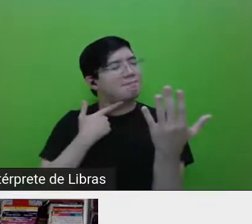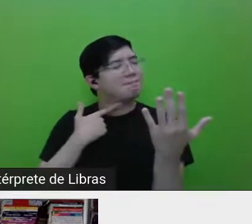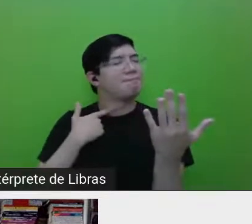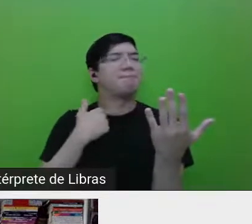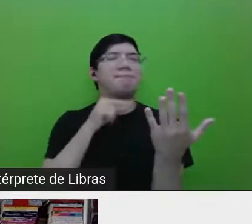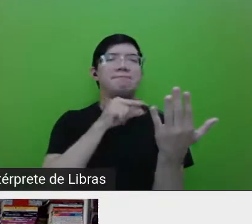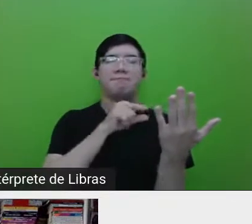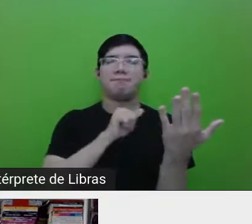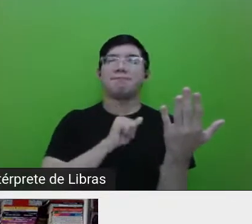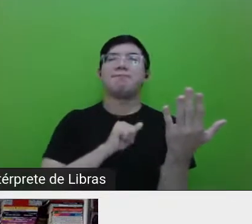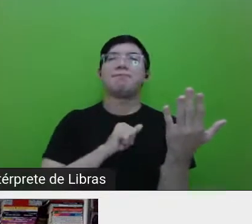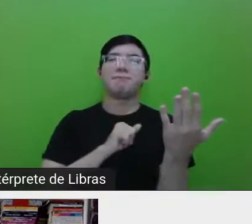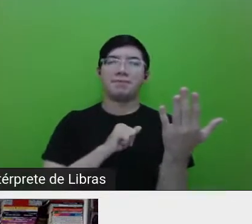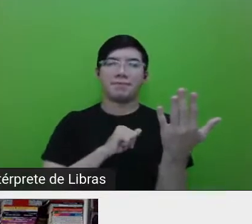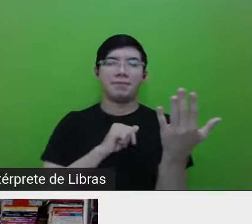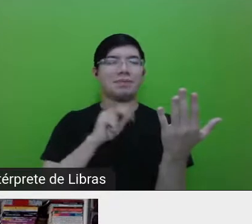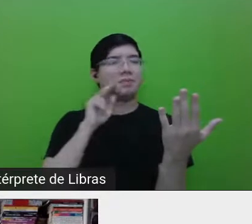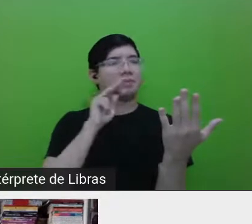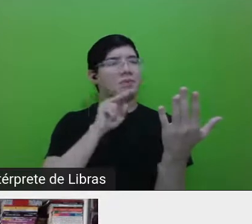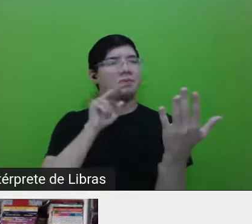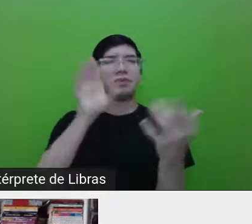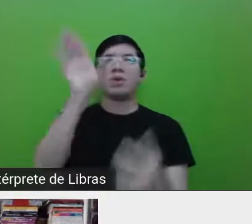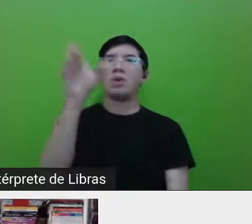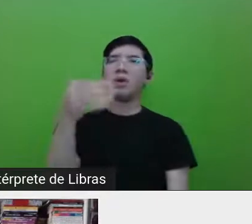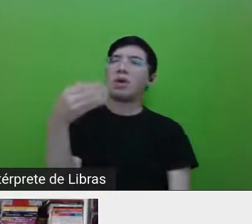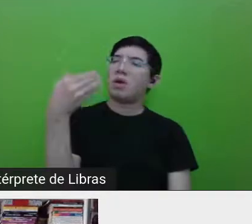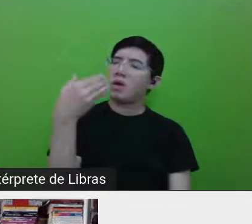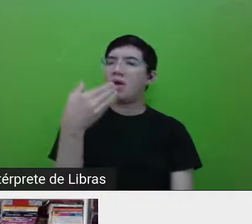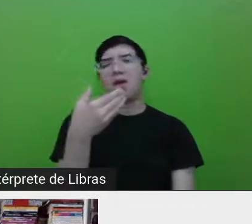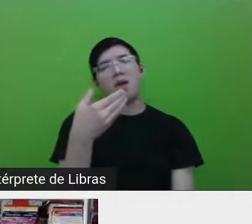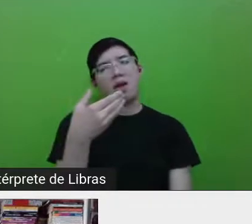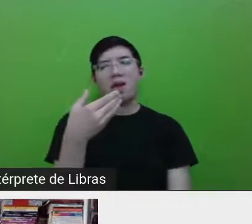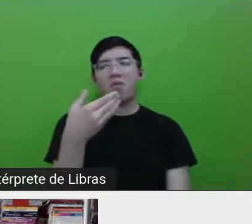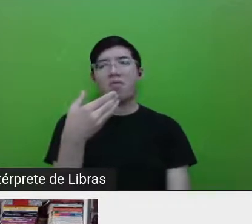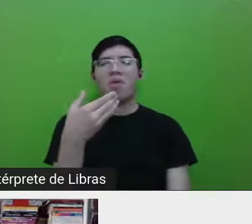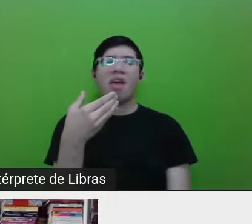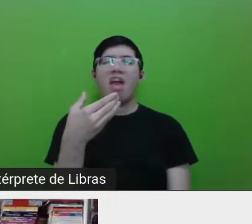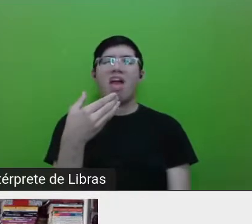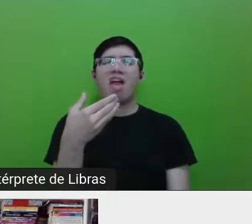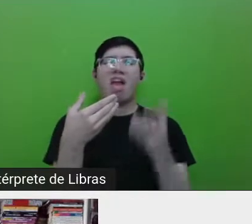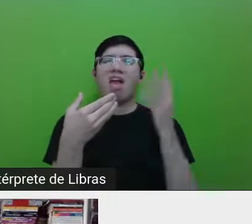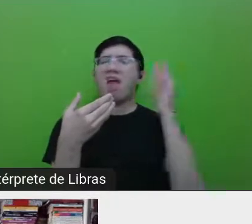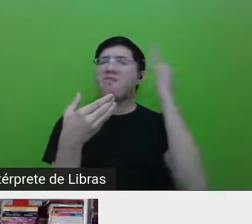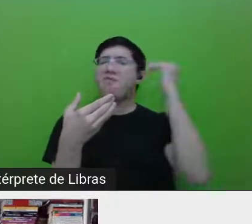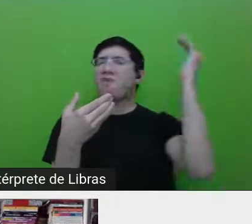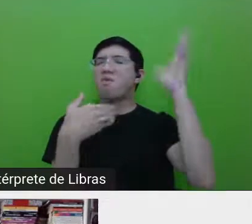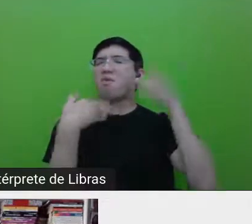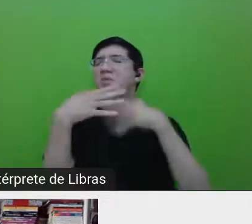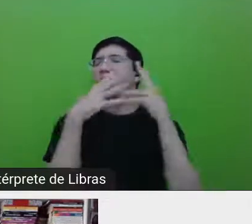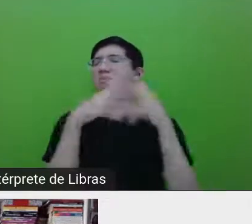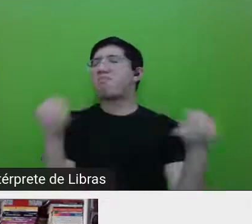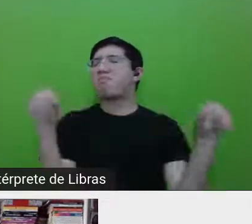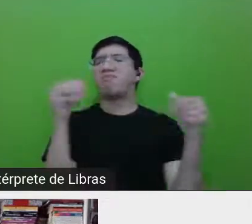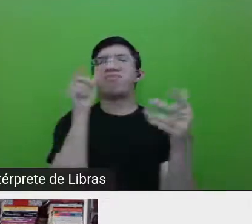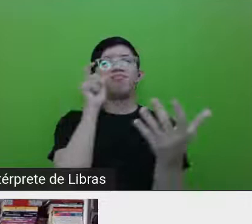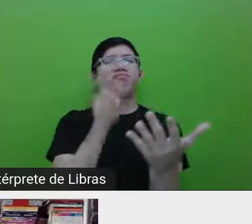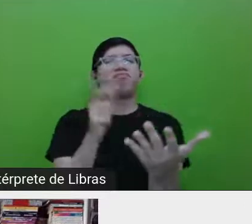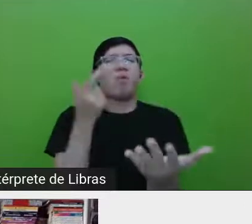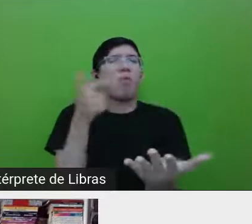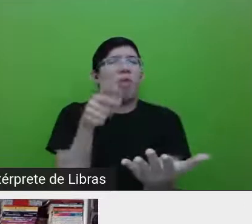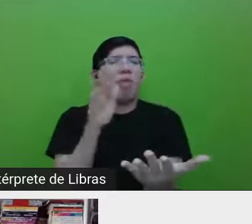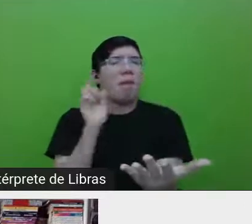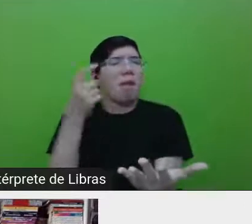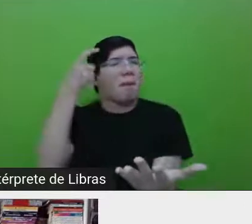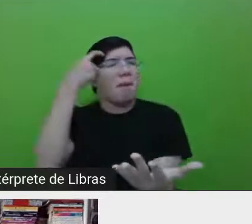assim que era livro de modinha, que, enfim, não iria me atrair ou que eu poderia até